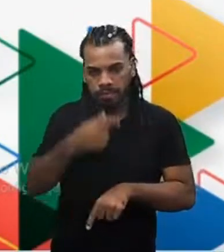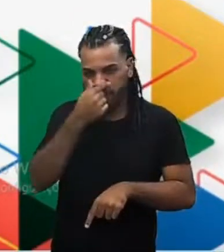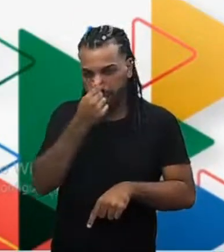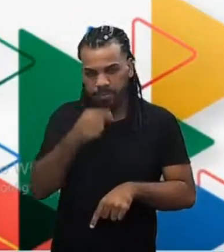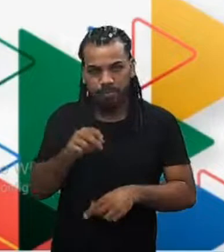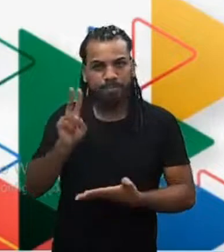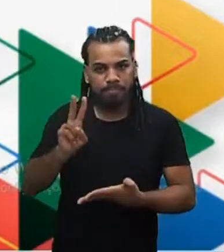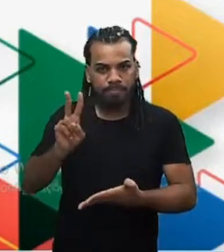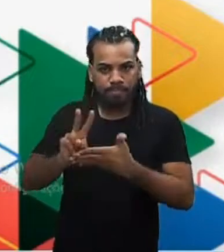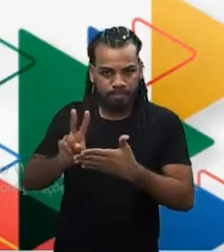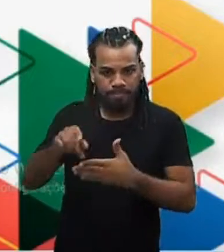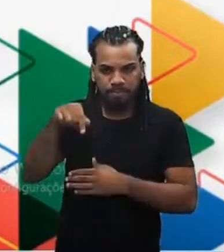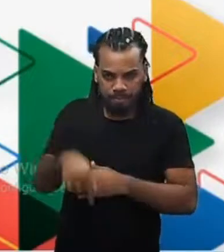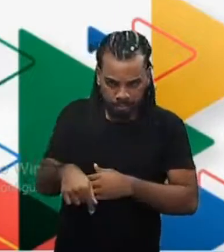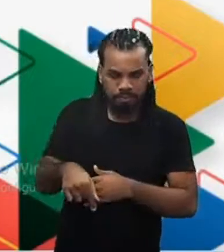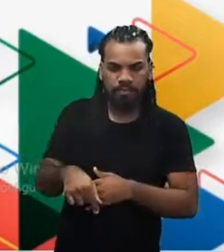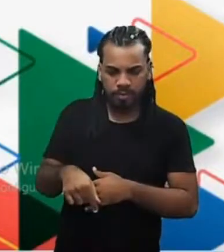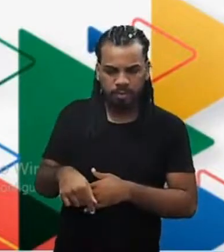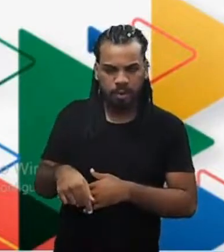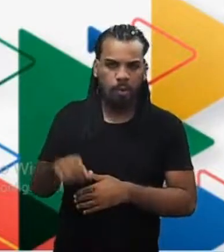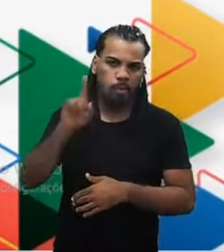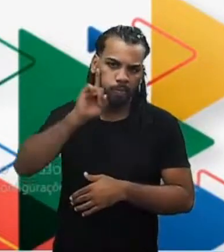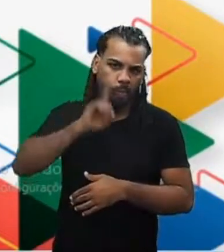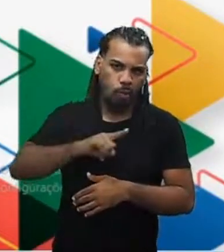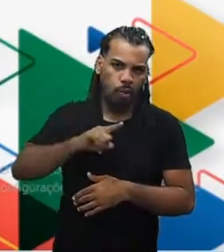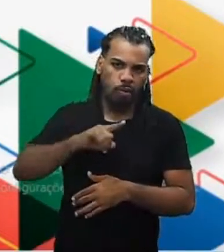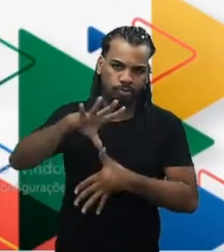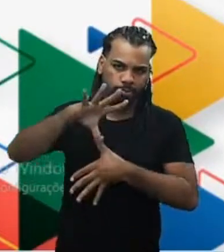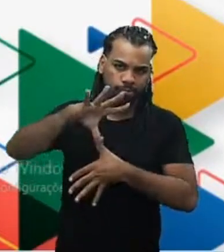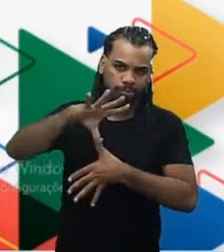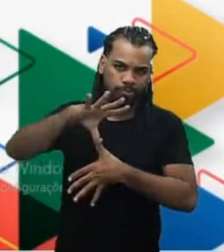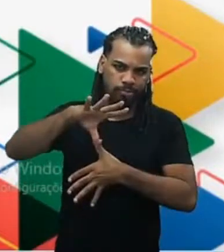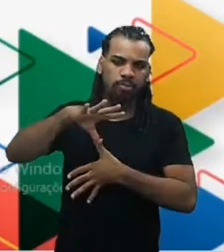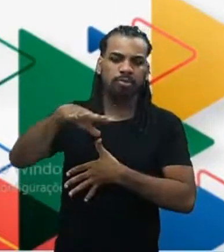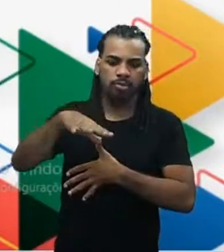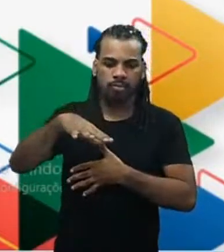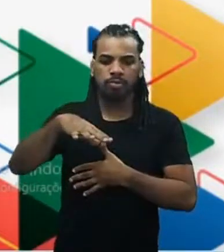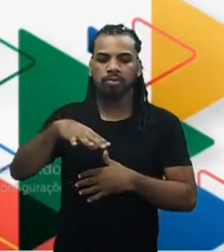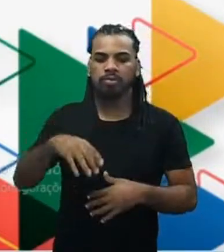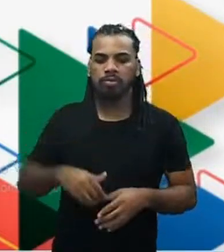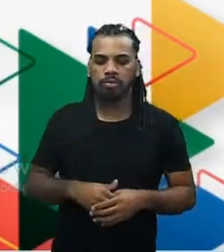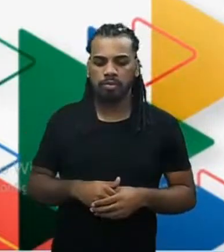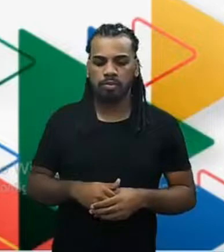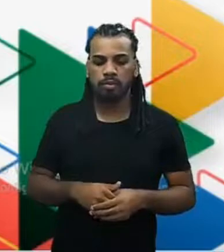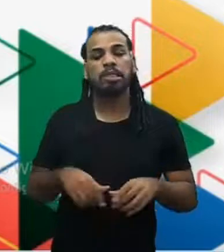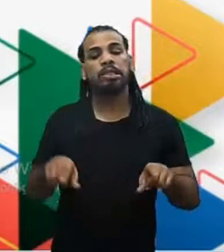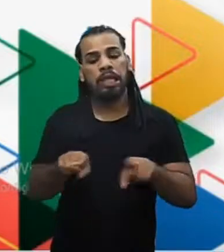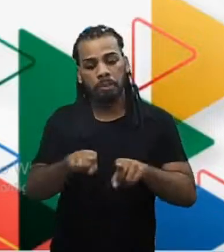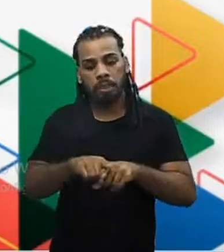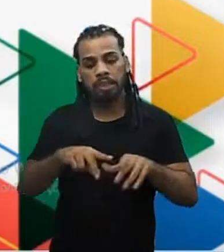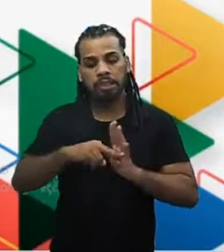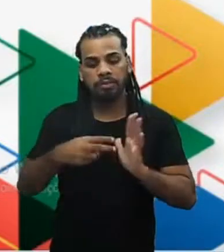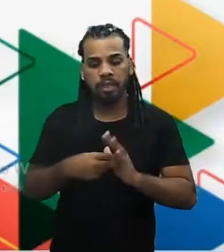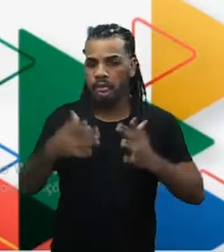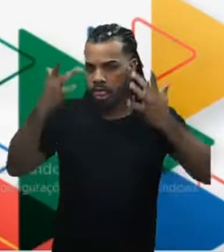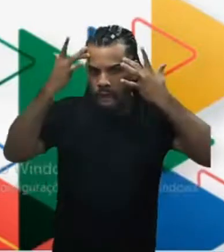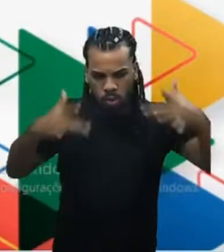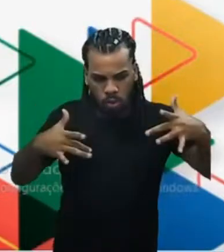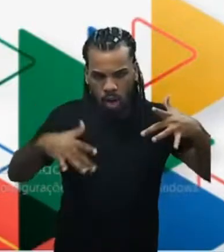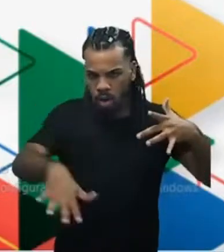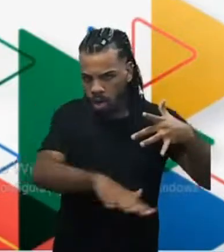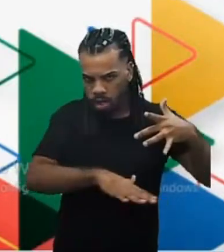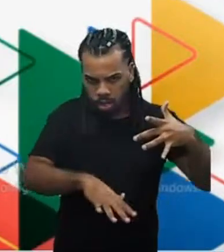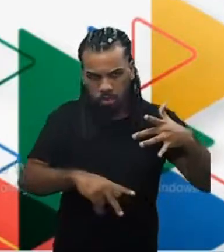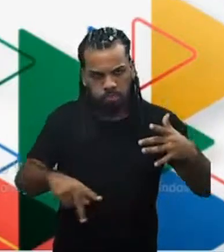indígenas, o continente americano. Autoctone também quer dizer natural da região